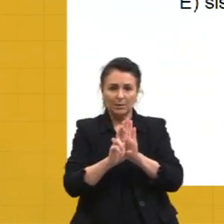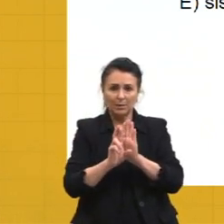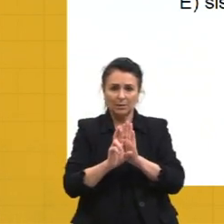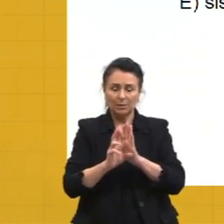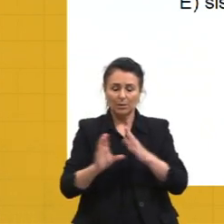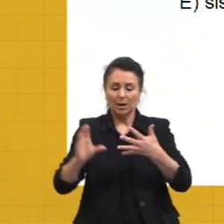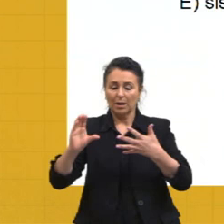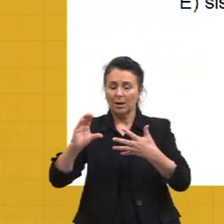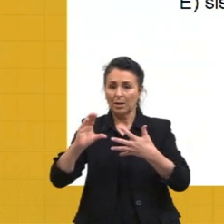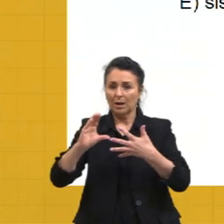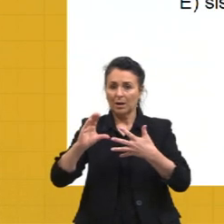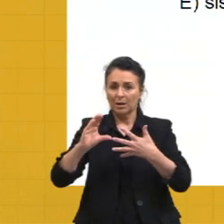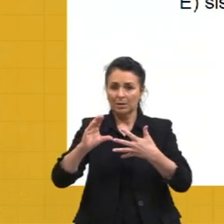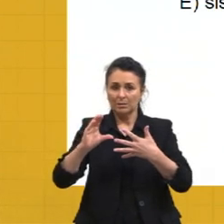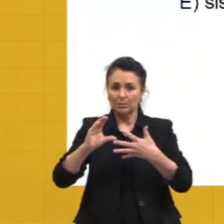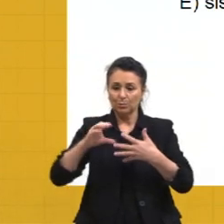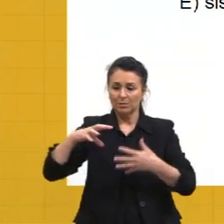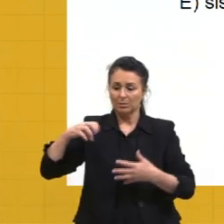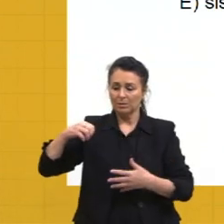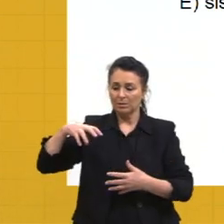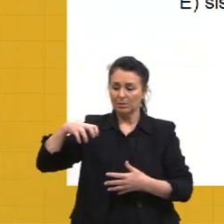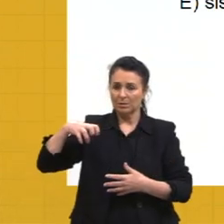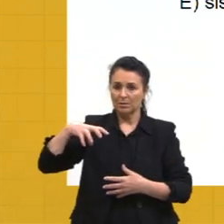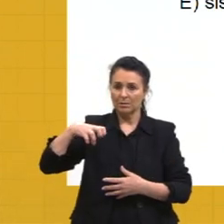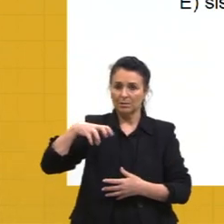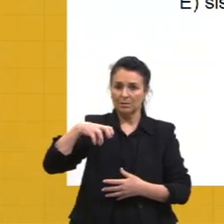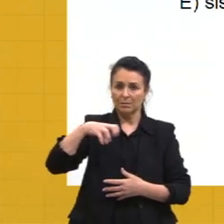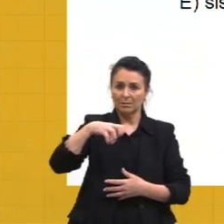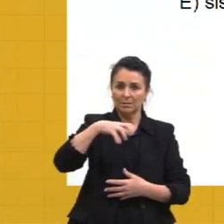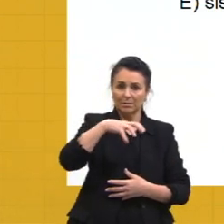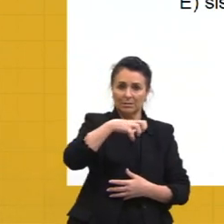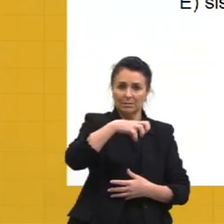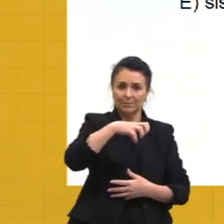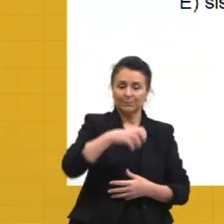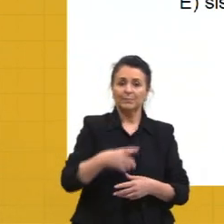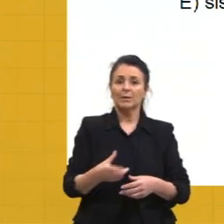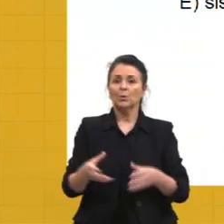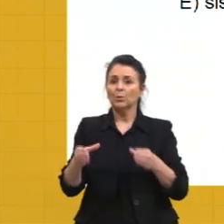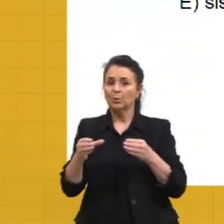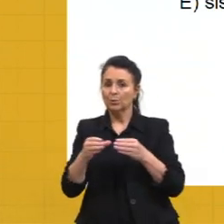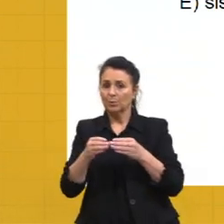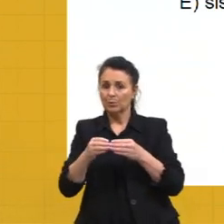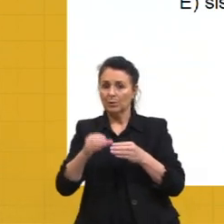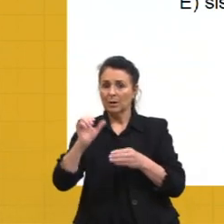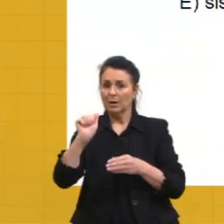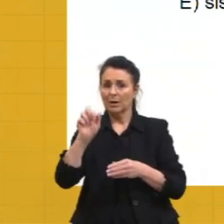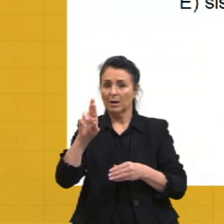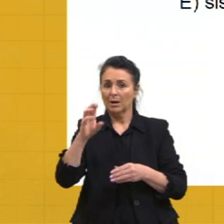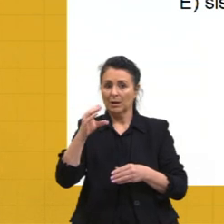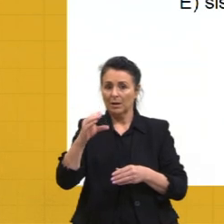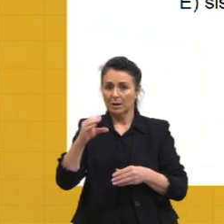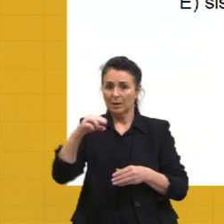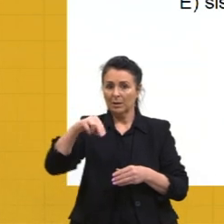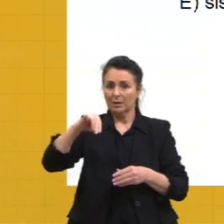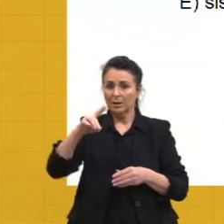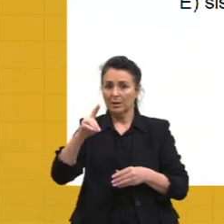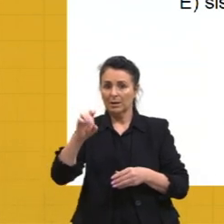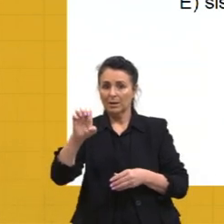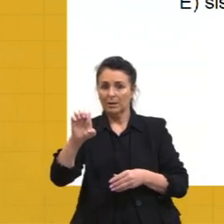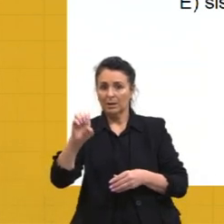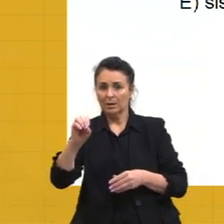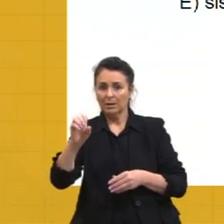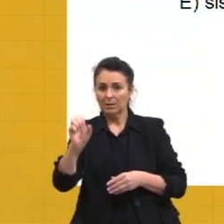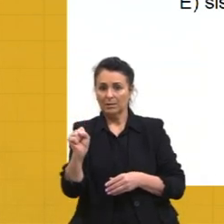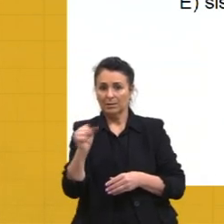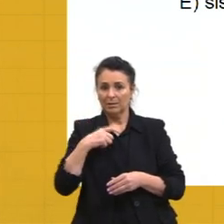aracnídeos, tá? Então, a classe é aracnídeo. Esses